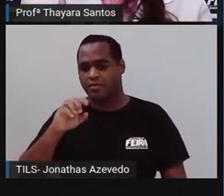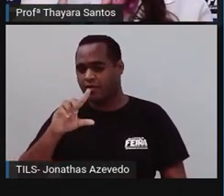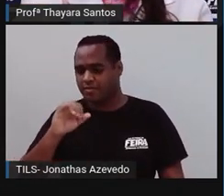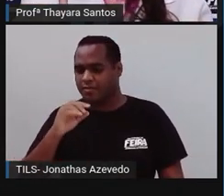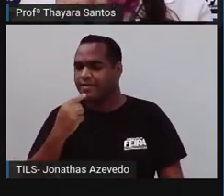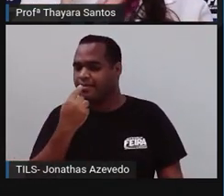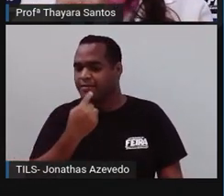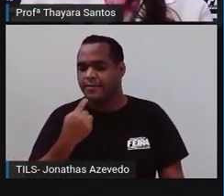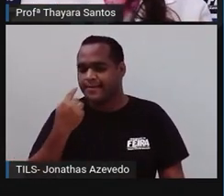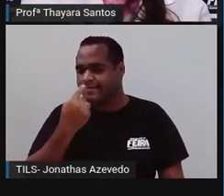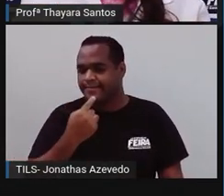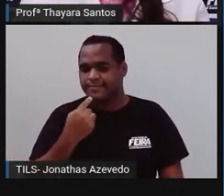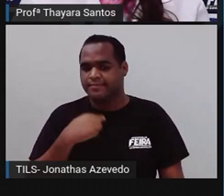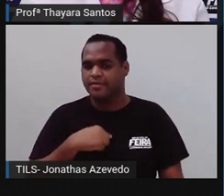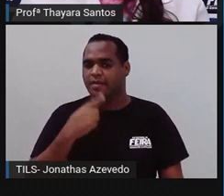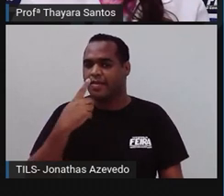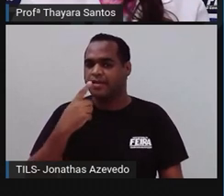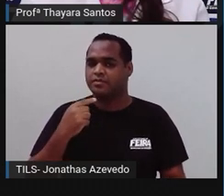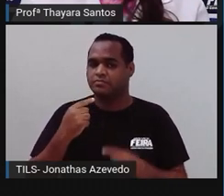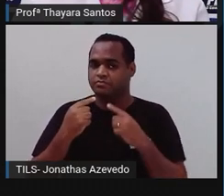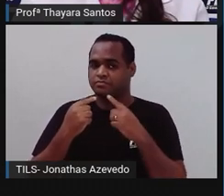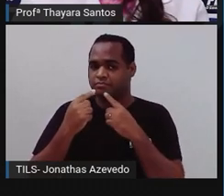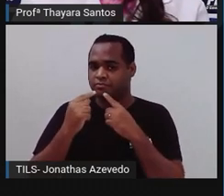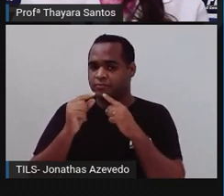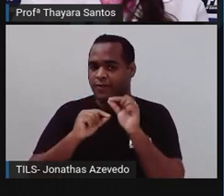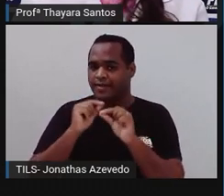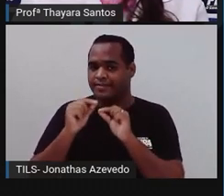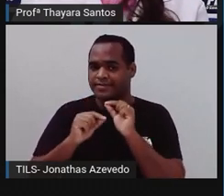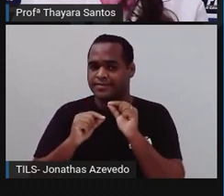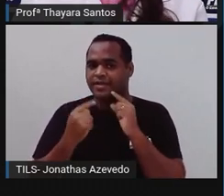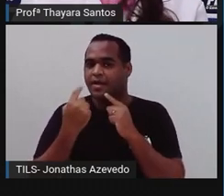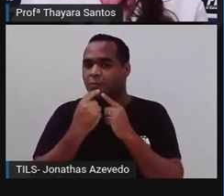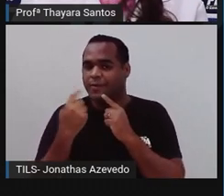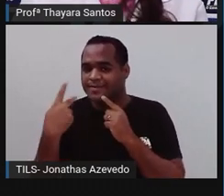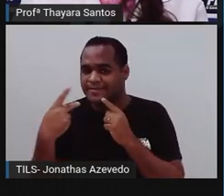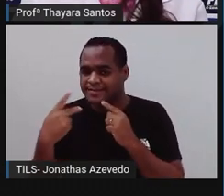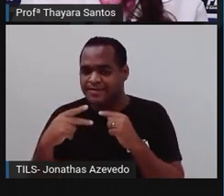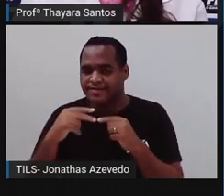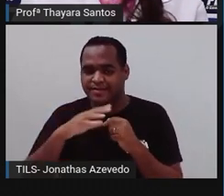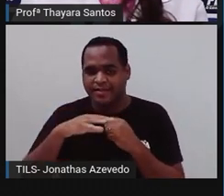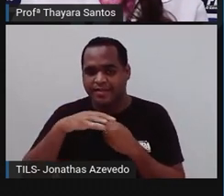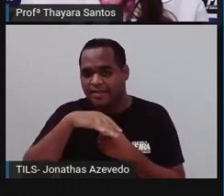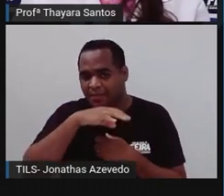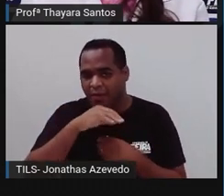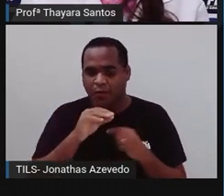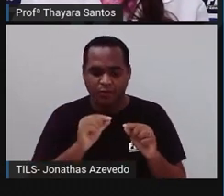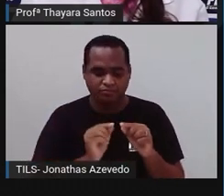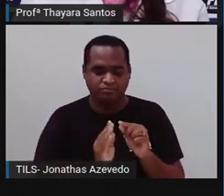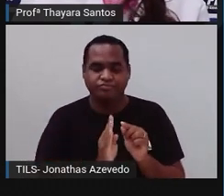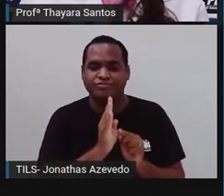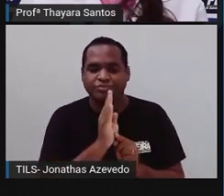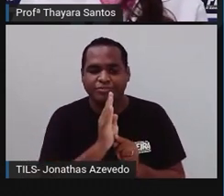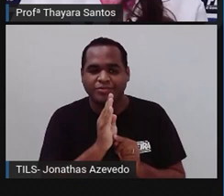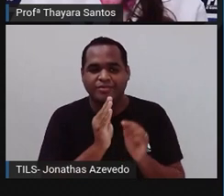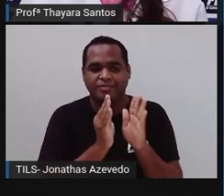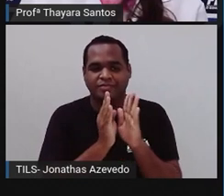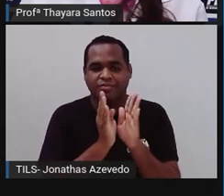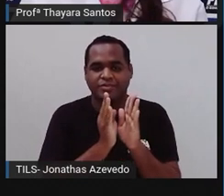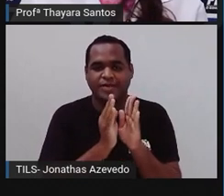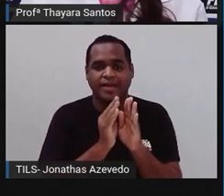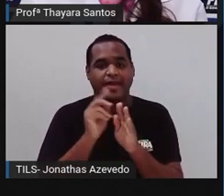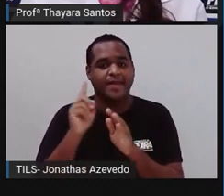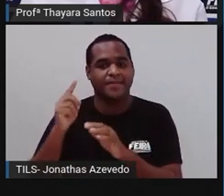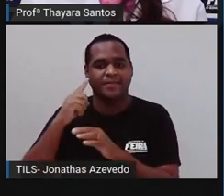boca está voltada para cima. A boca está aqui, voltada para cima. No caso da medusa, a boca está